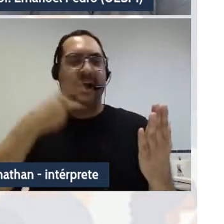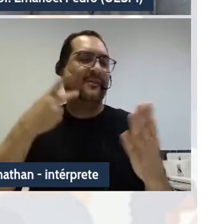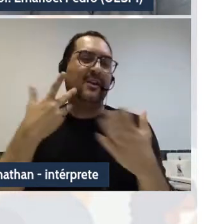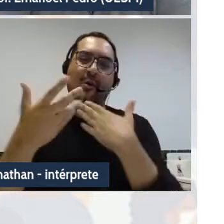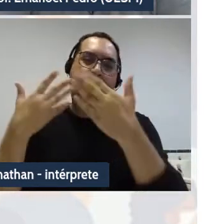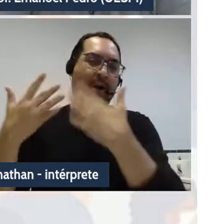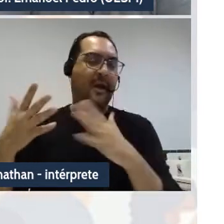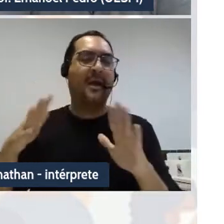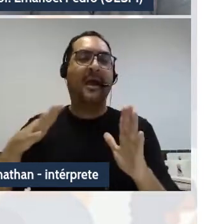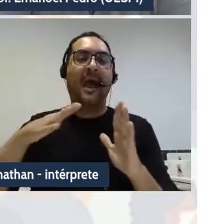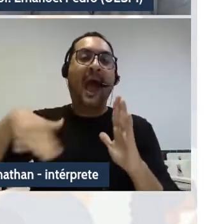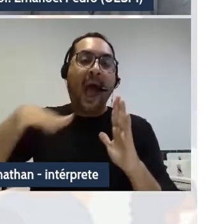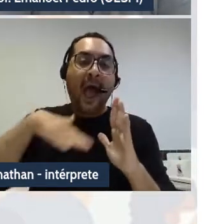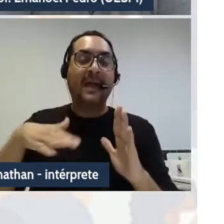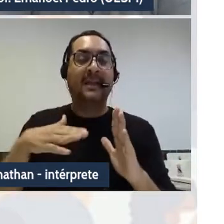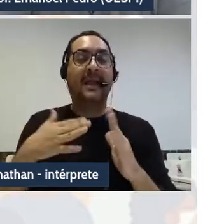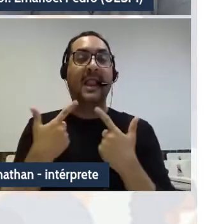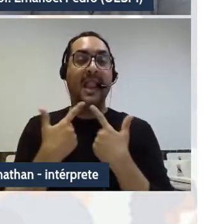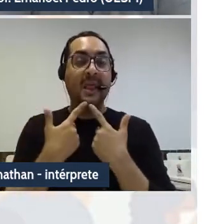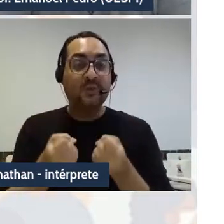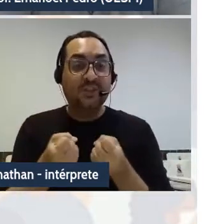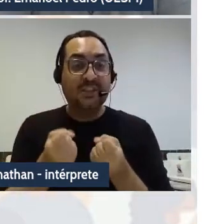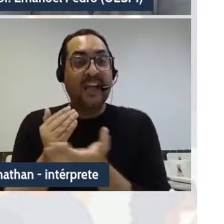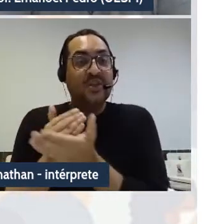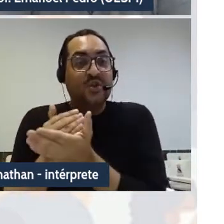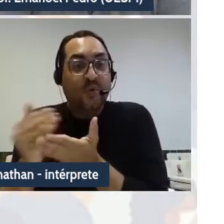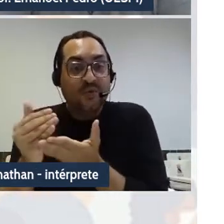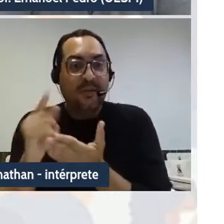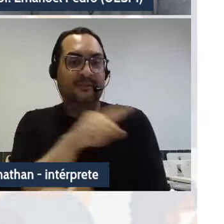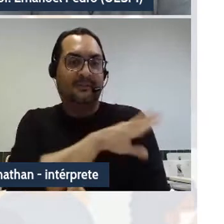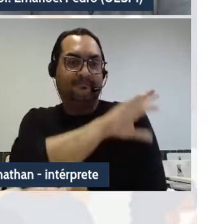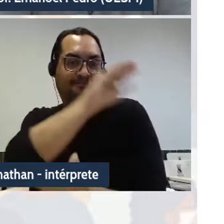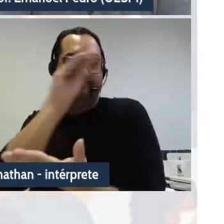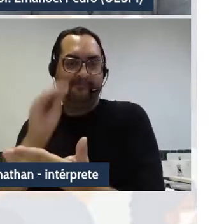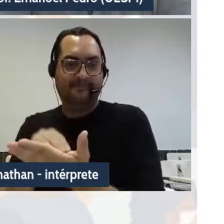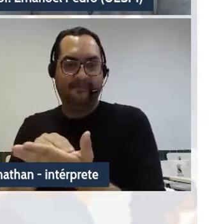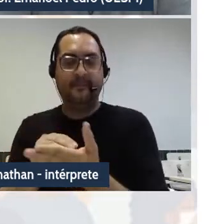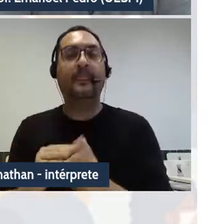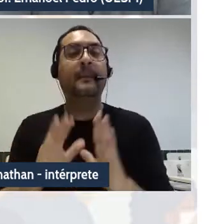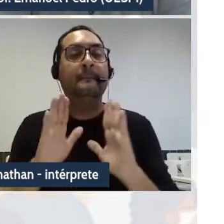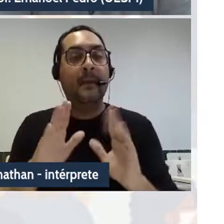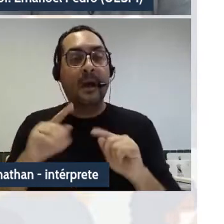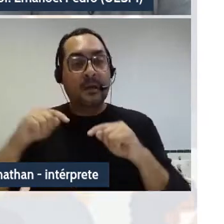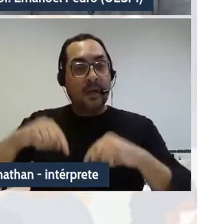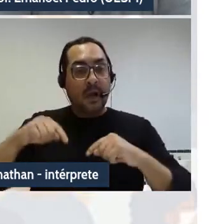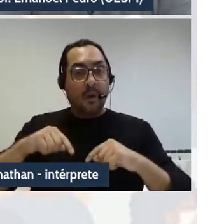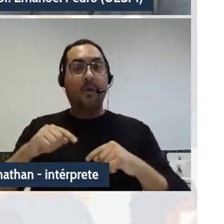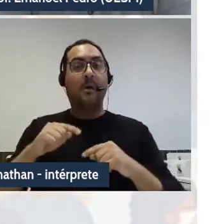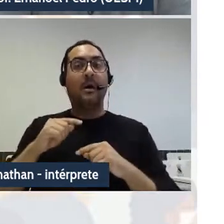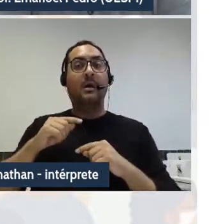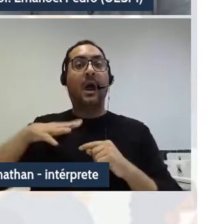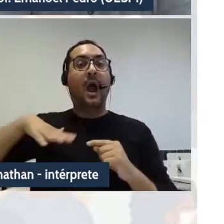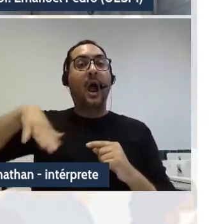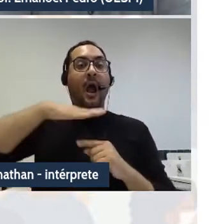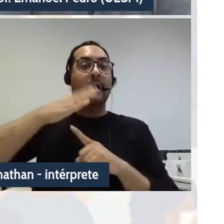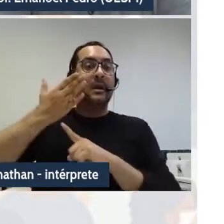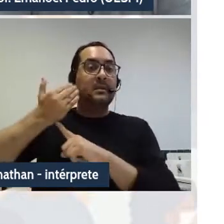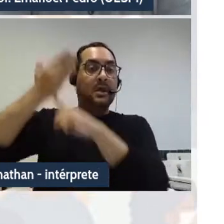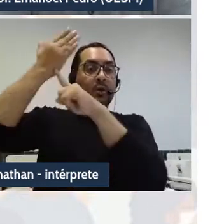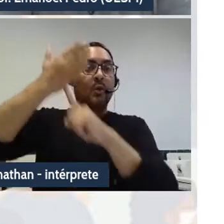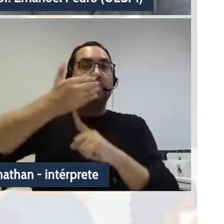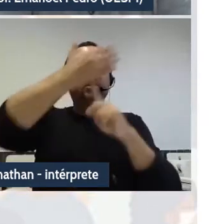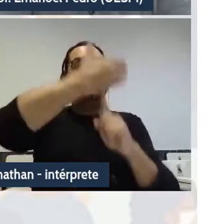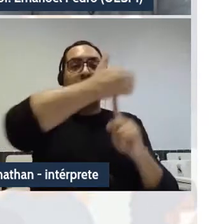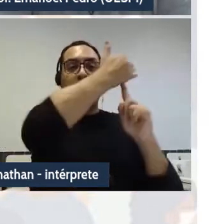de introdução à linguística, mas, sobretudo, dentro de um quadro atual do desenvolvimento de tecnologias de informação e de inteligência